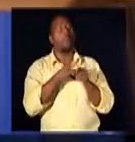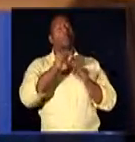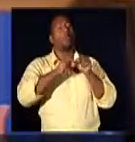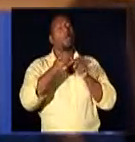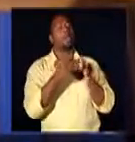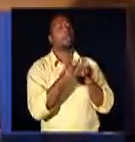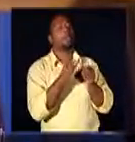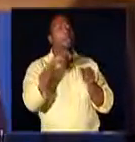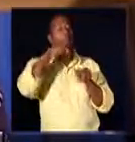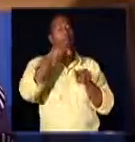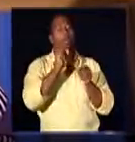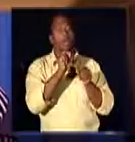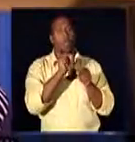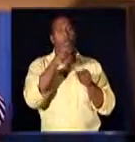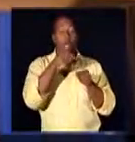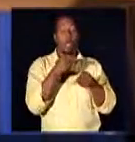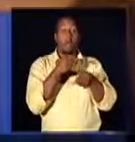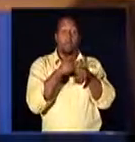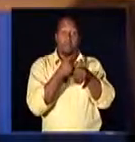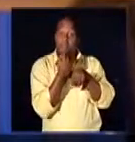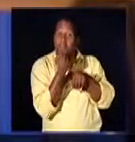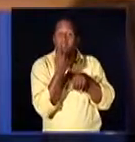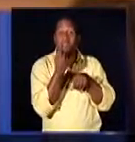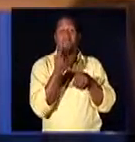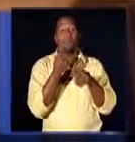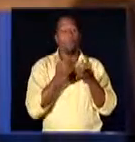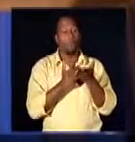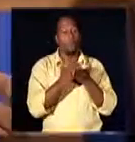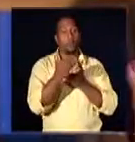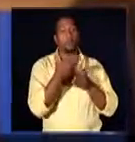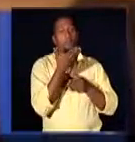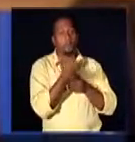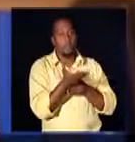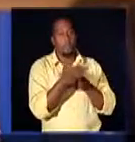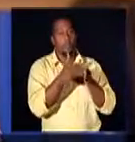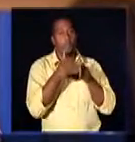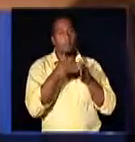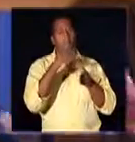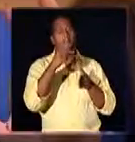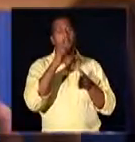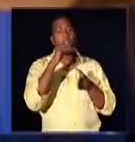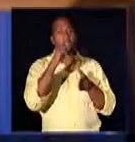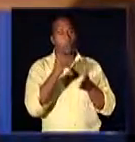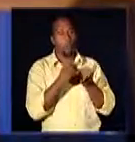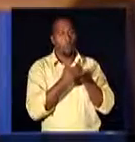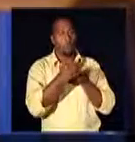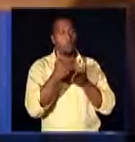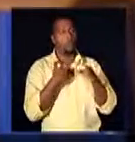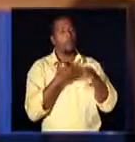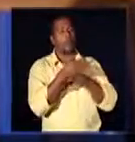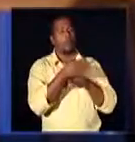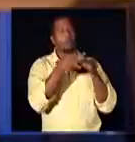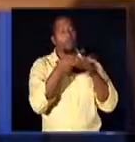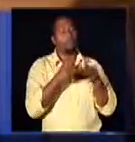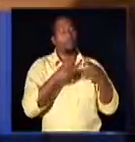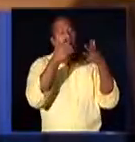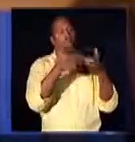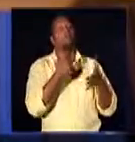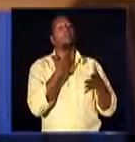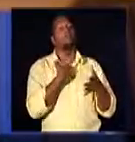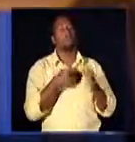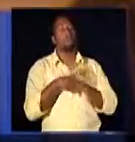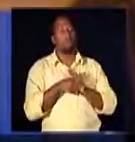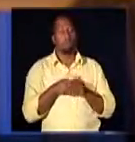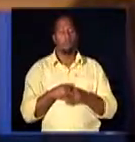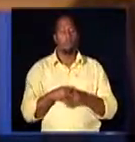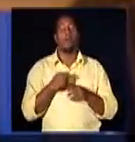endereço, contra quem ele demanda, pede alguma coisa. Por que ele demanda? Então, os fatos que levaram ele a pedir alguma coisa e os